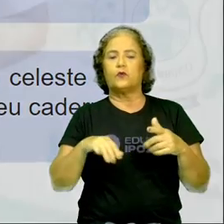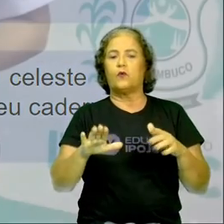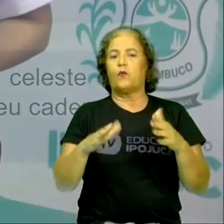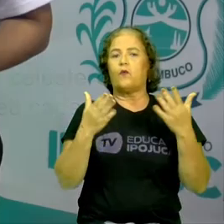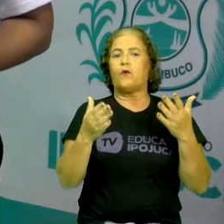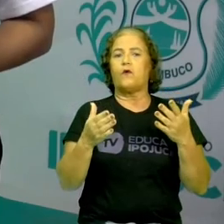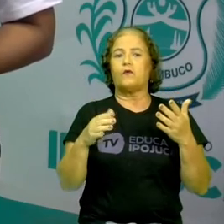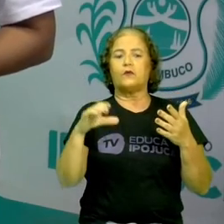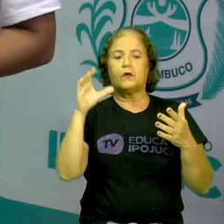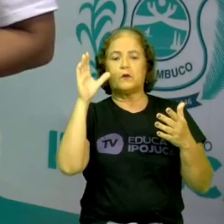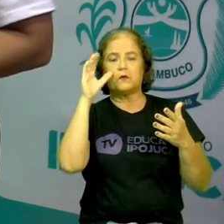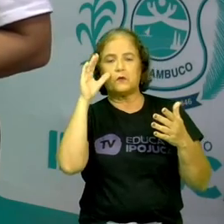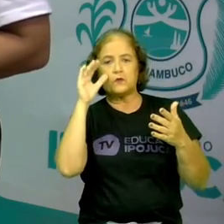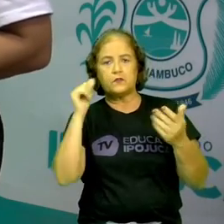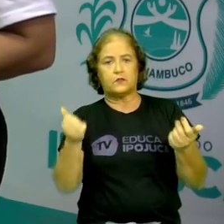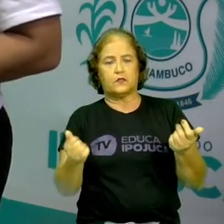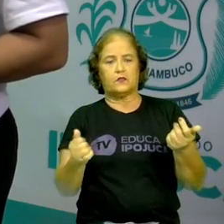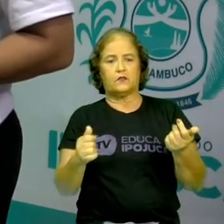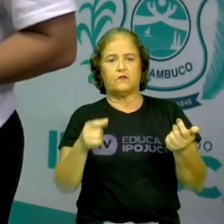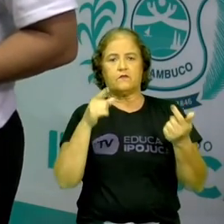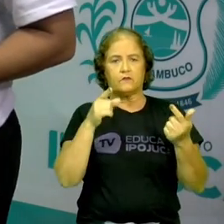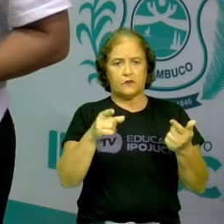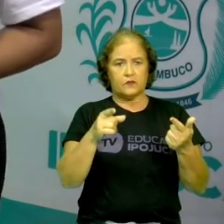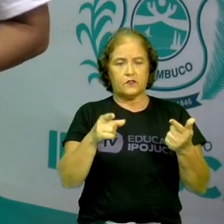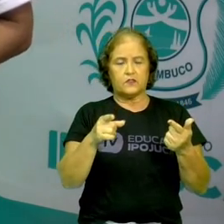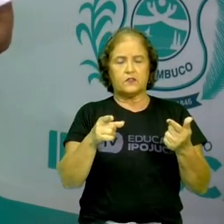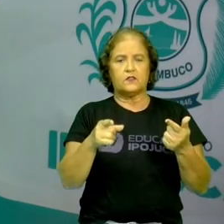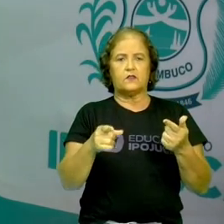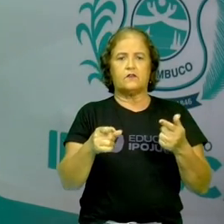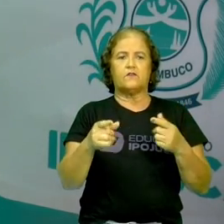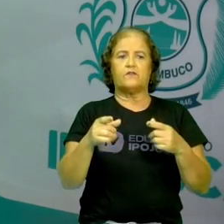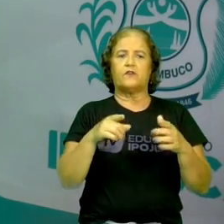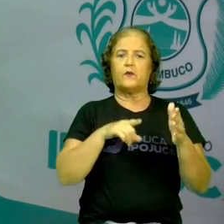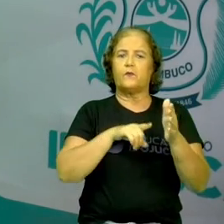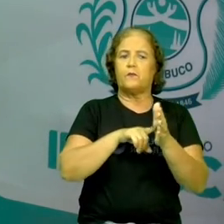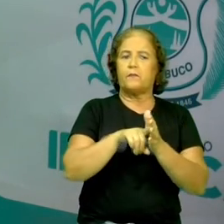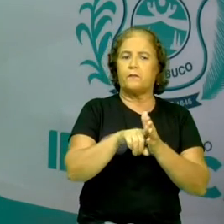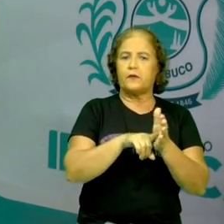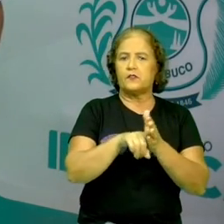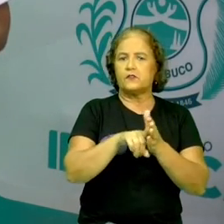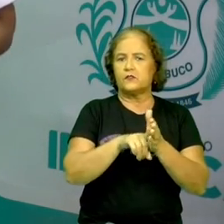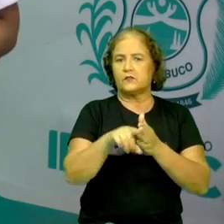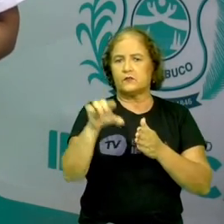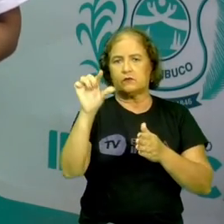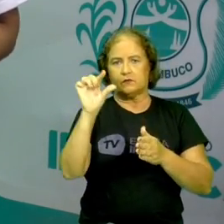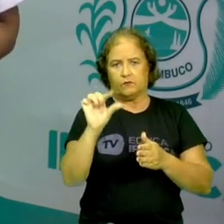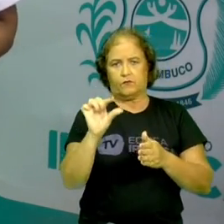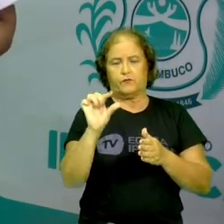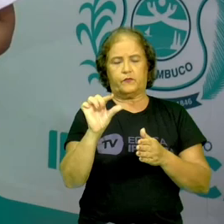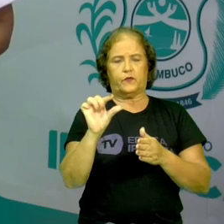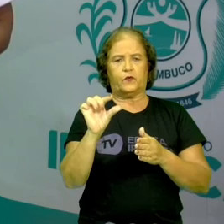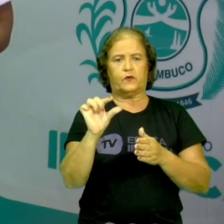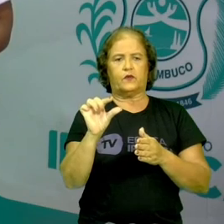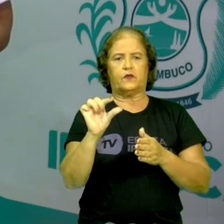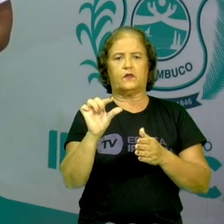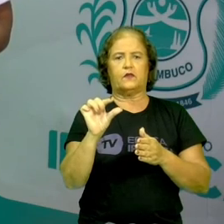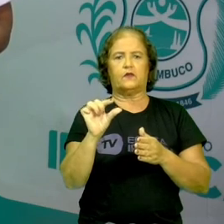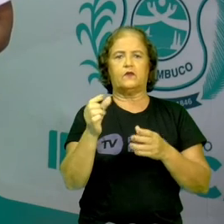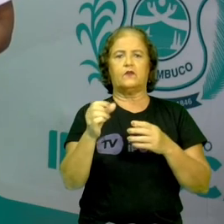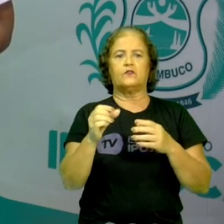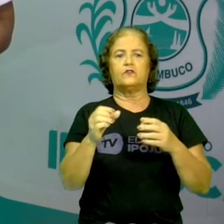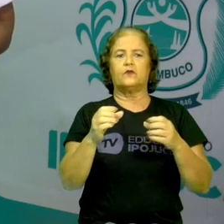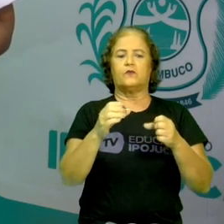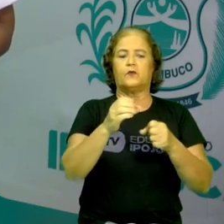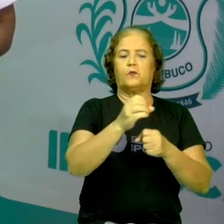fazer? Você vai aproveitar essa sua curiosidade e vai pesquisar um pouco mais sobre esse